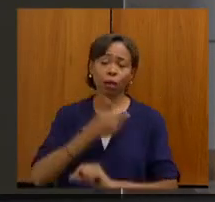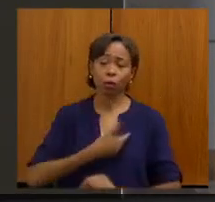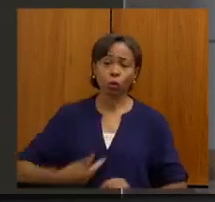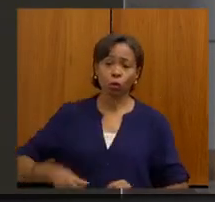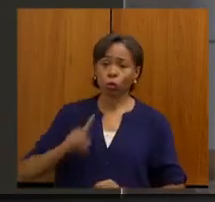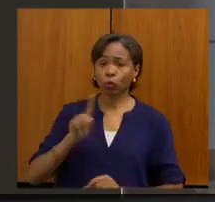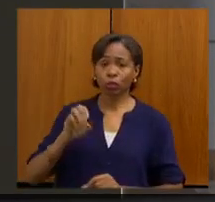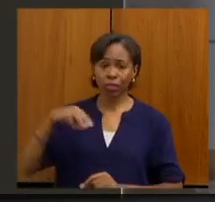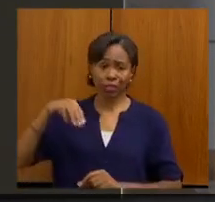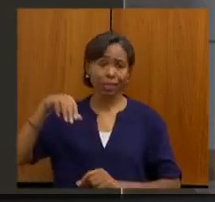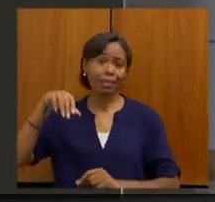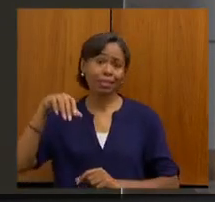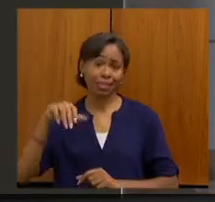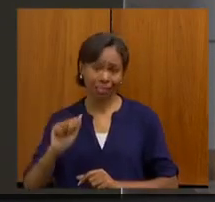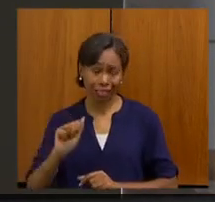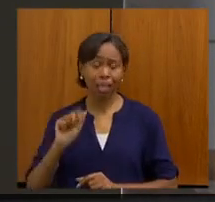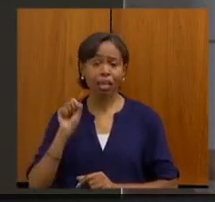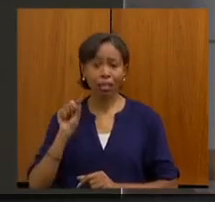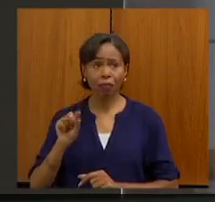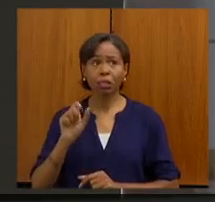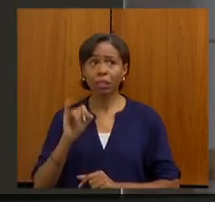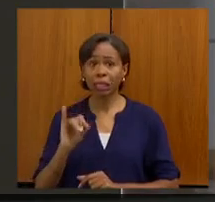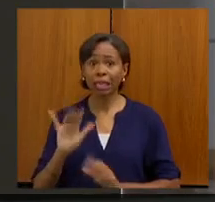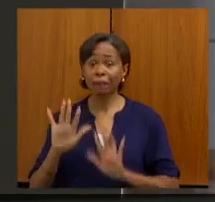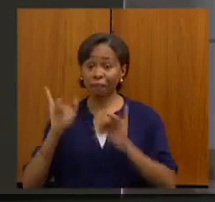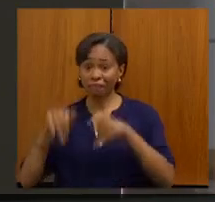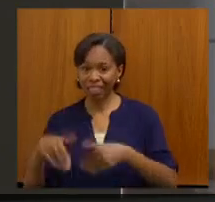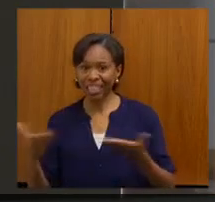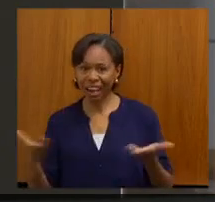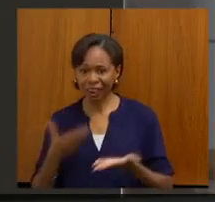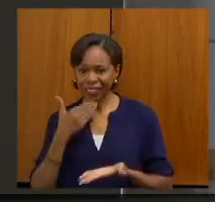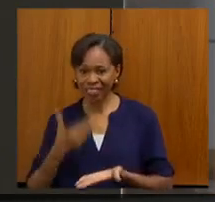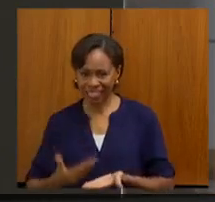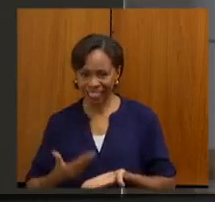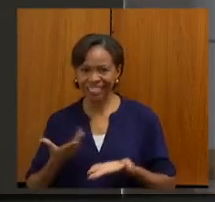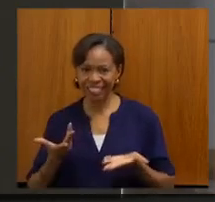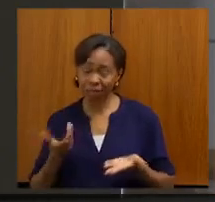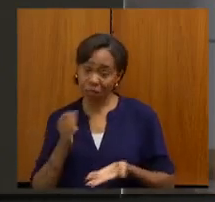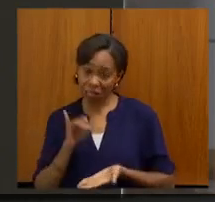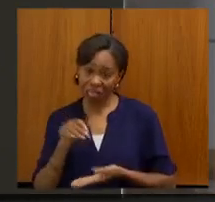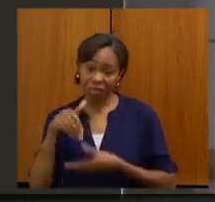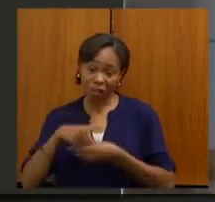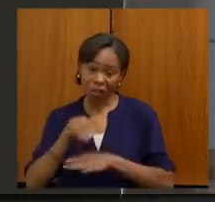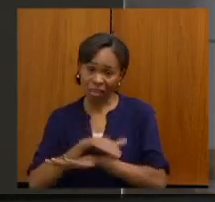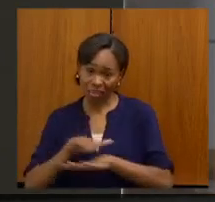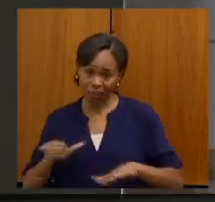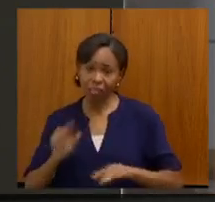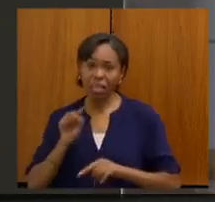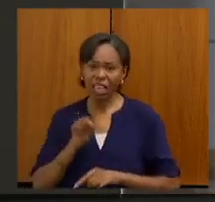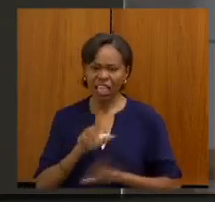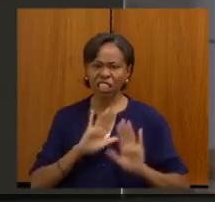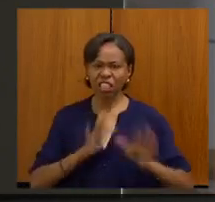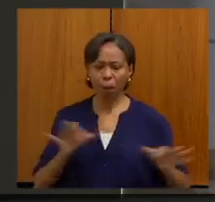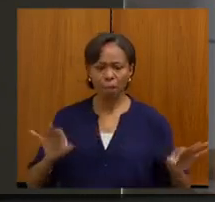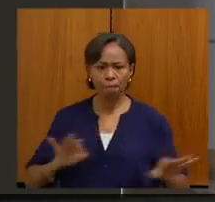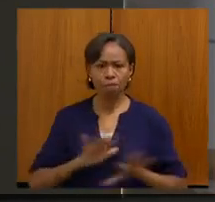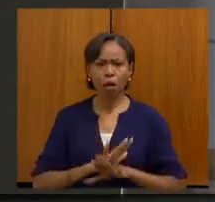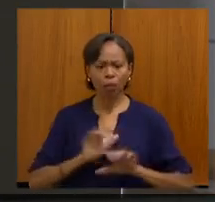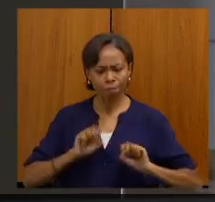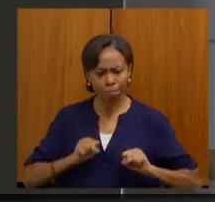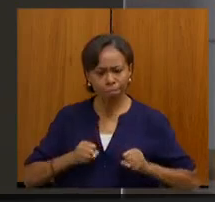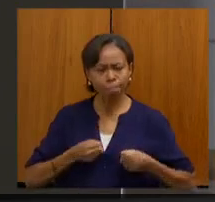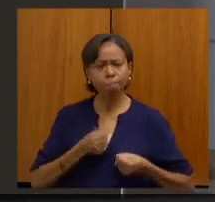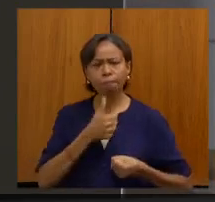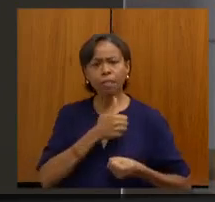encerrasse agora 31 de dezembro de 2022, já daria por completo, já daria por cumprido a sua função na saúde